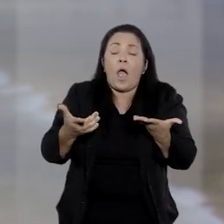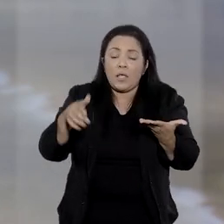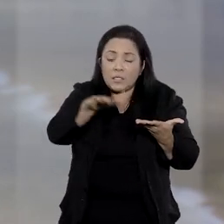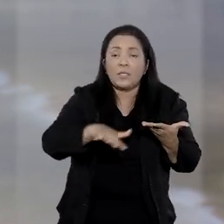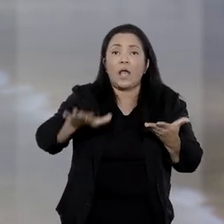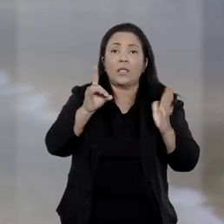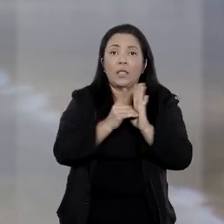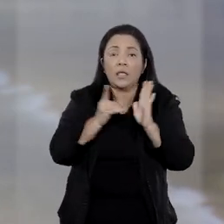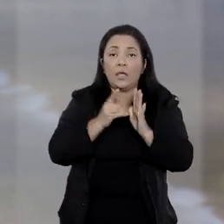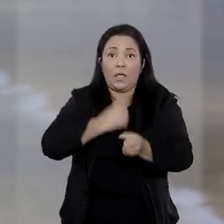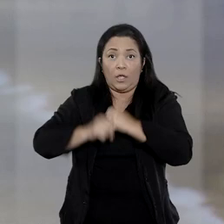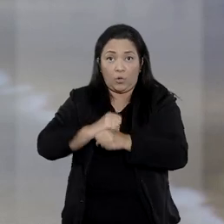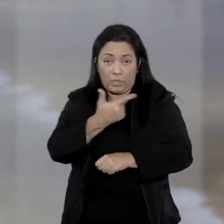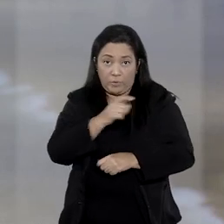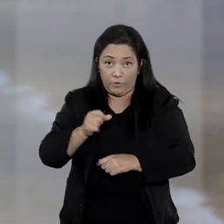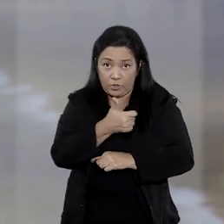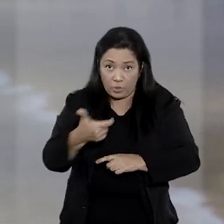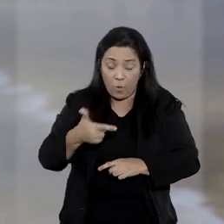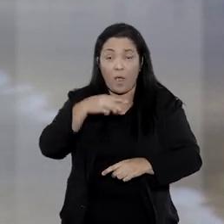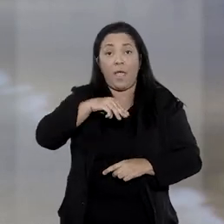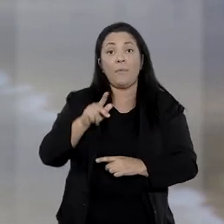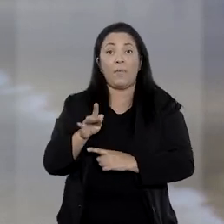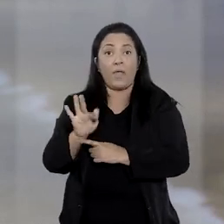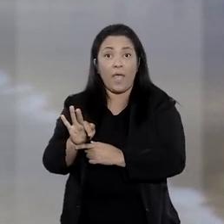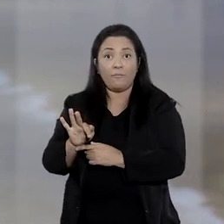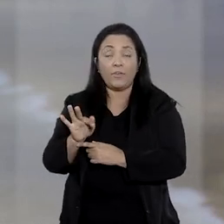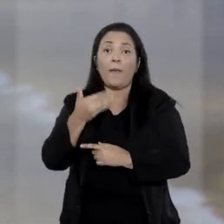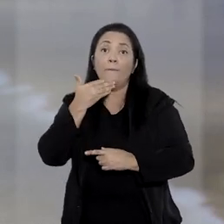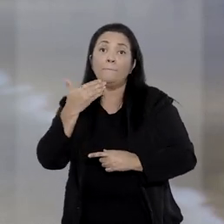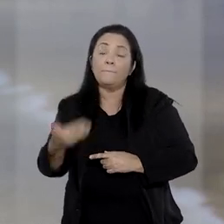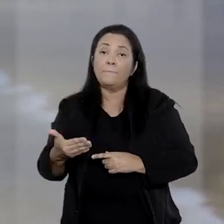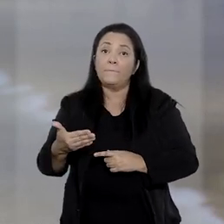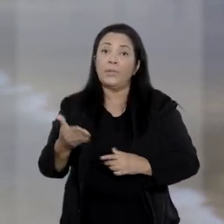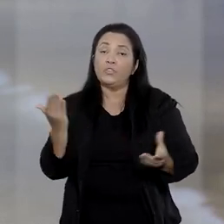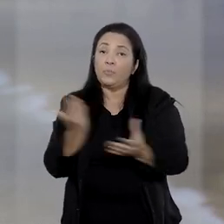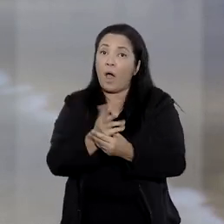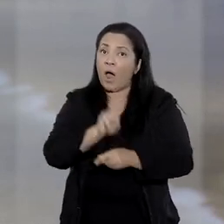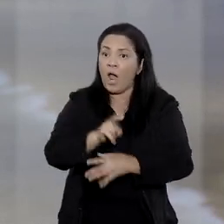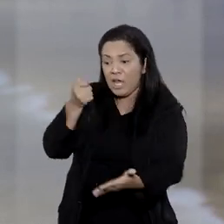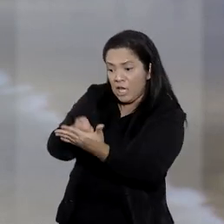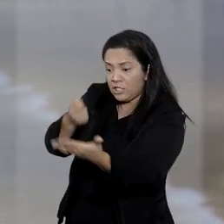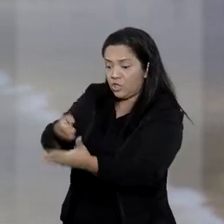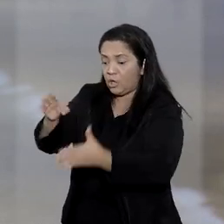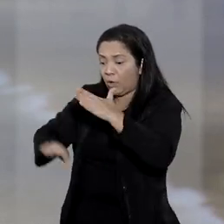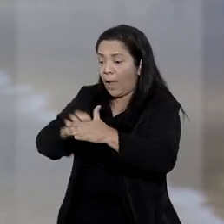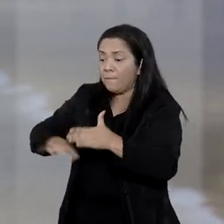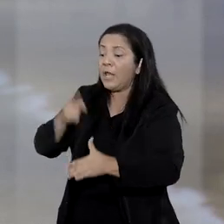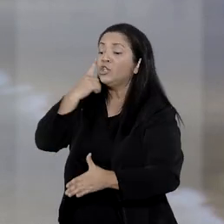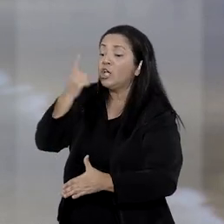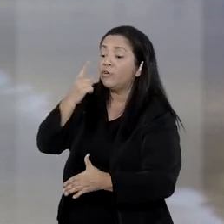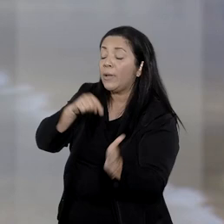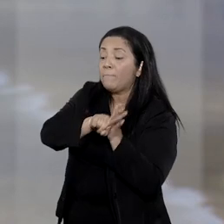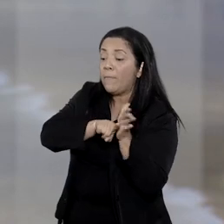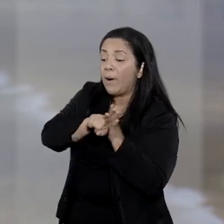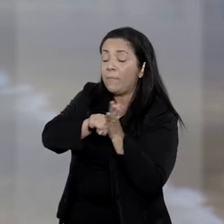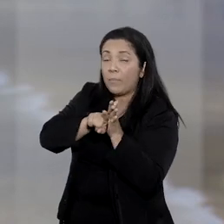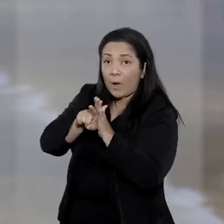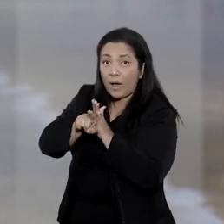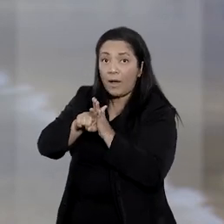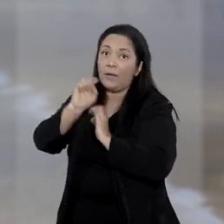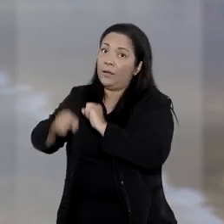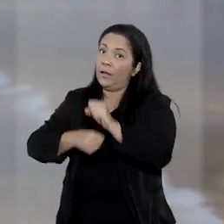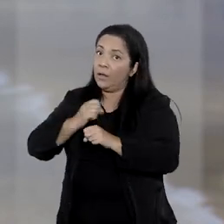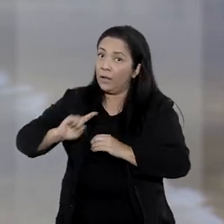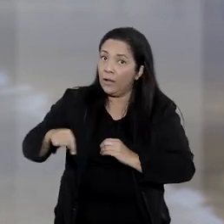E em 2021, o MPF buscou o cumprimento provisório da sentença, exigindo da Eletronorte a apresentação dos estudos.